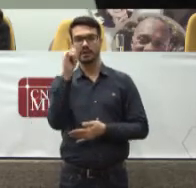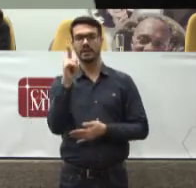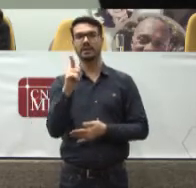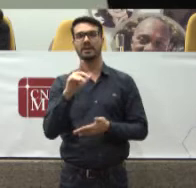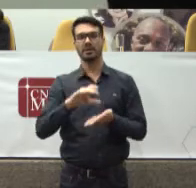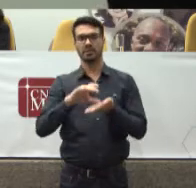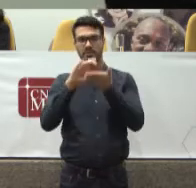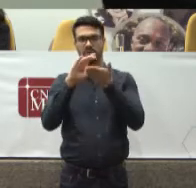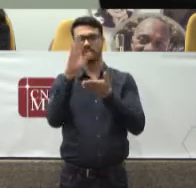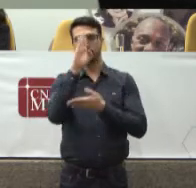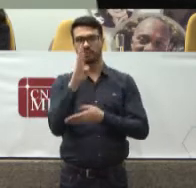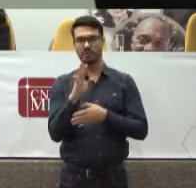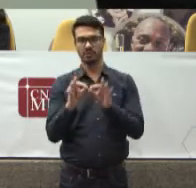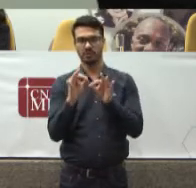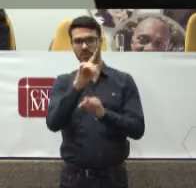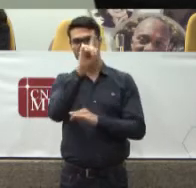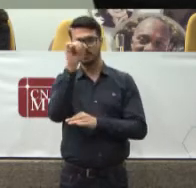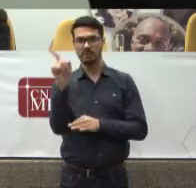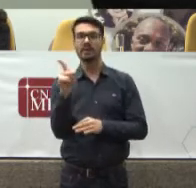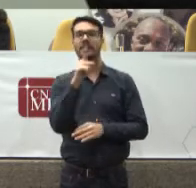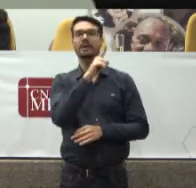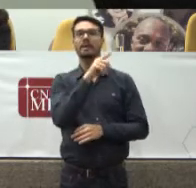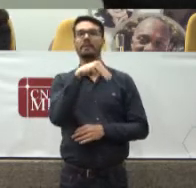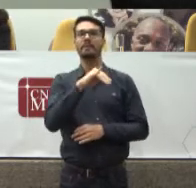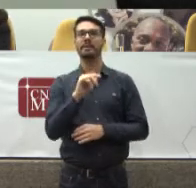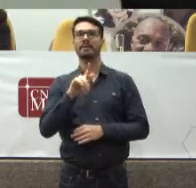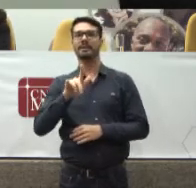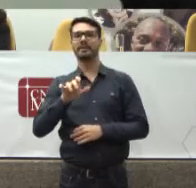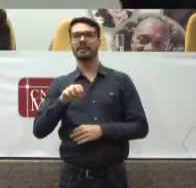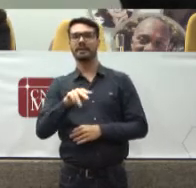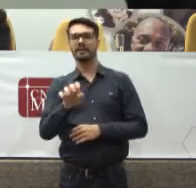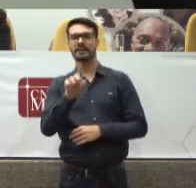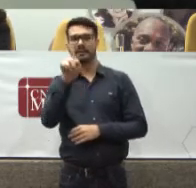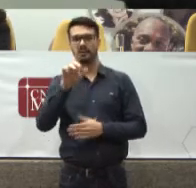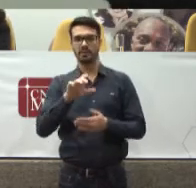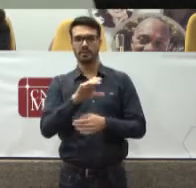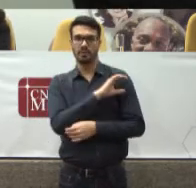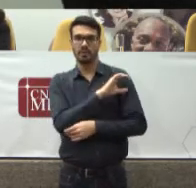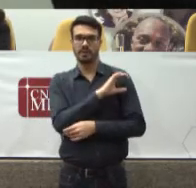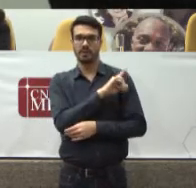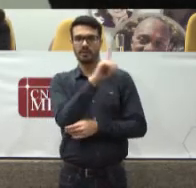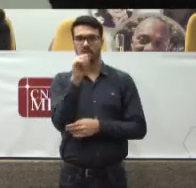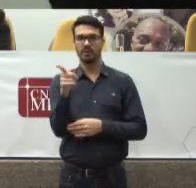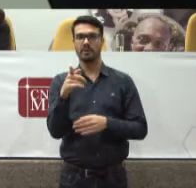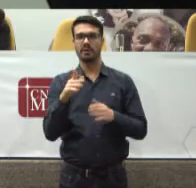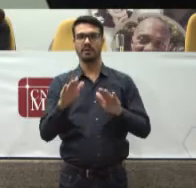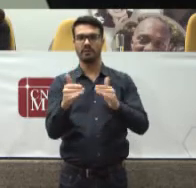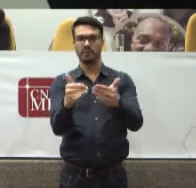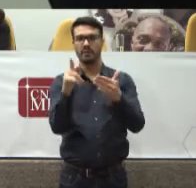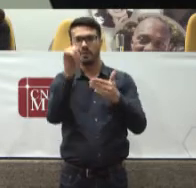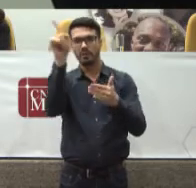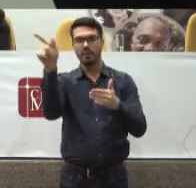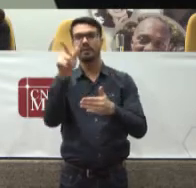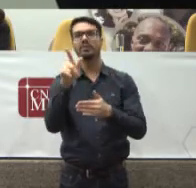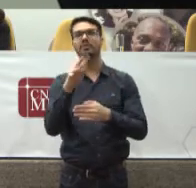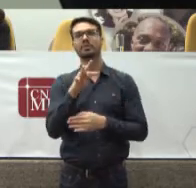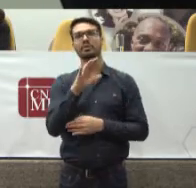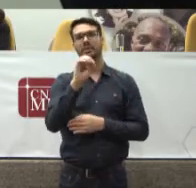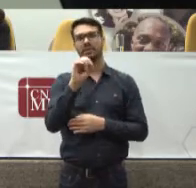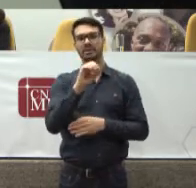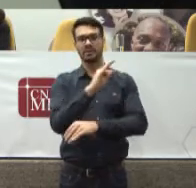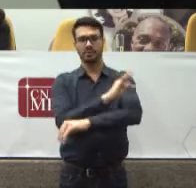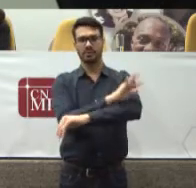A doutora Milene Coordenadora Do Comitê Estadual Do Fórum da Saúde Do Estado do Tocantins